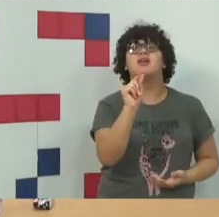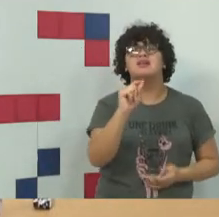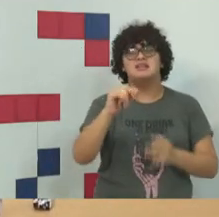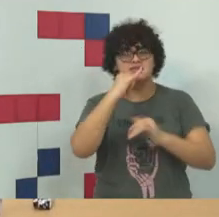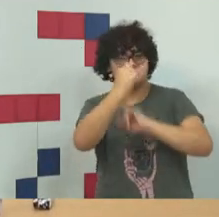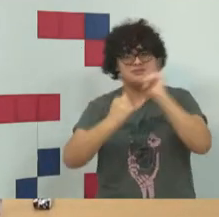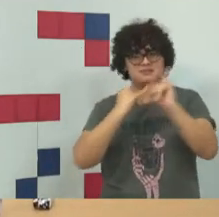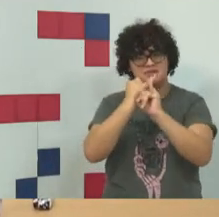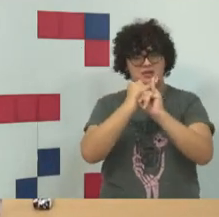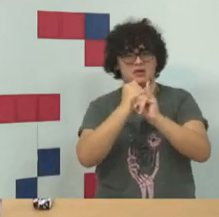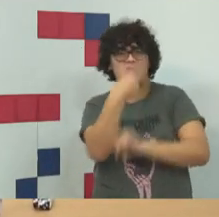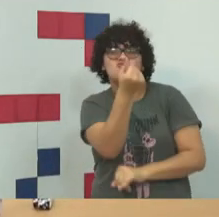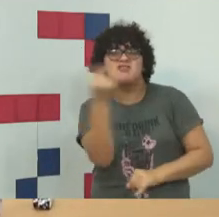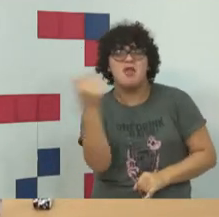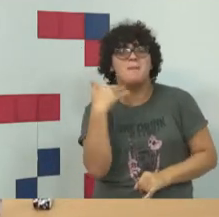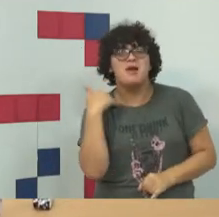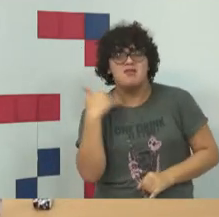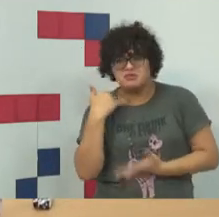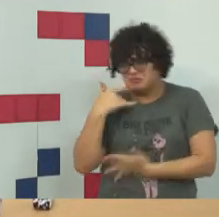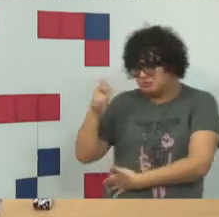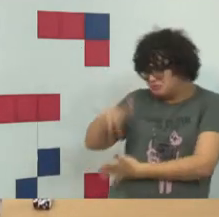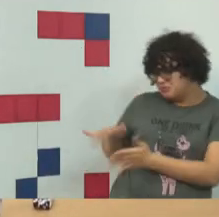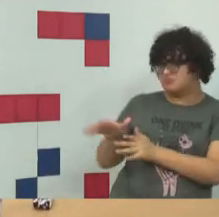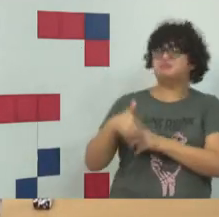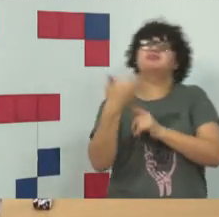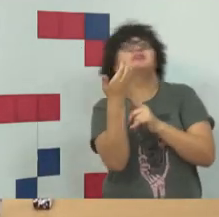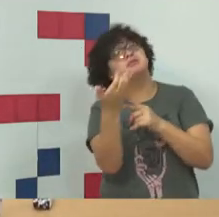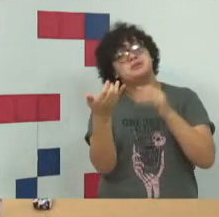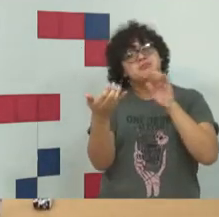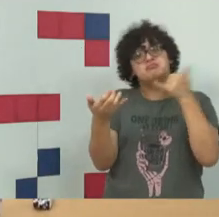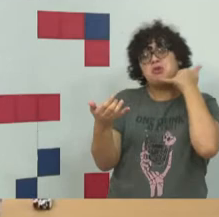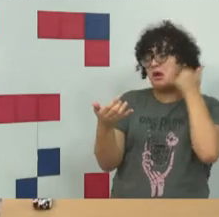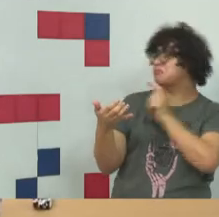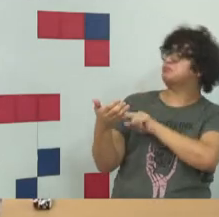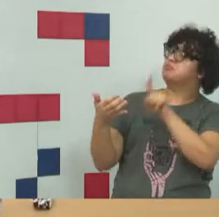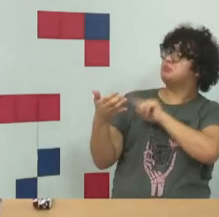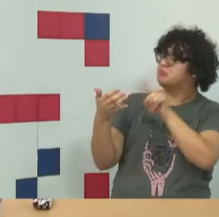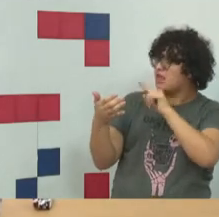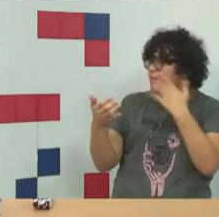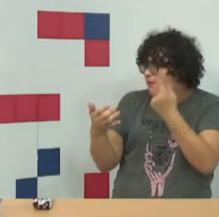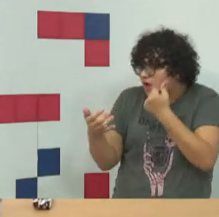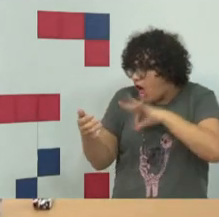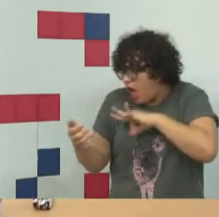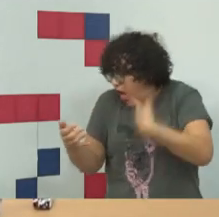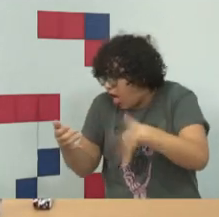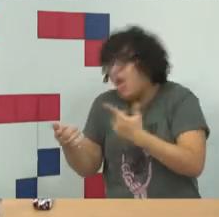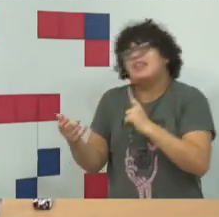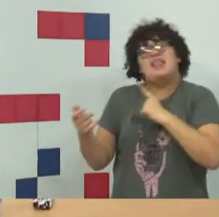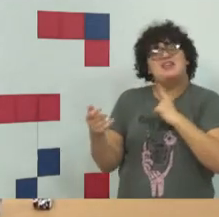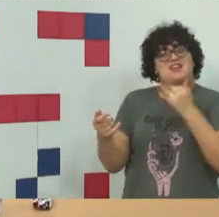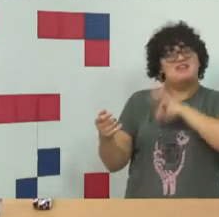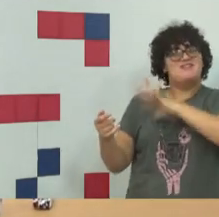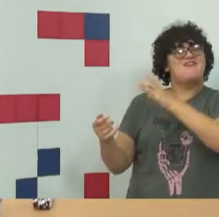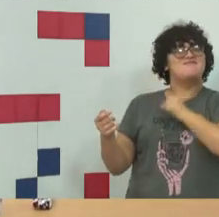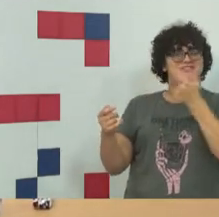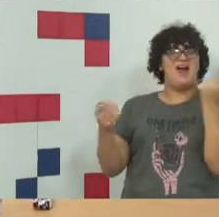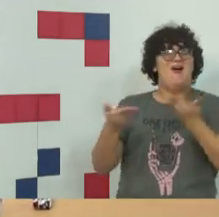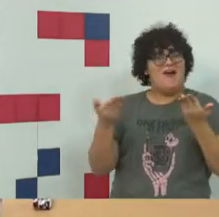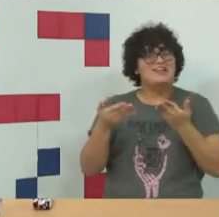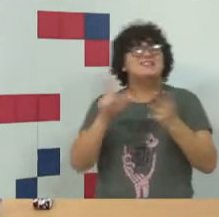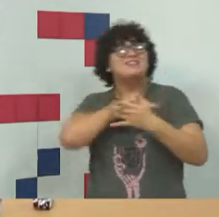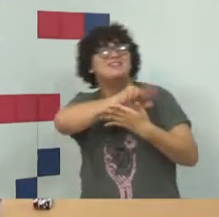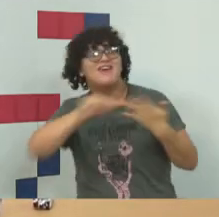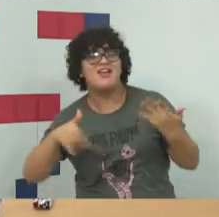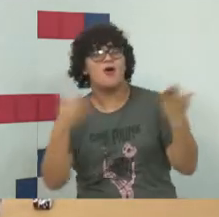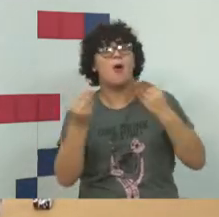anônima, carteira digital anônima? Será que nós teríamos acesso à informação? E aí trabalho com a lógica do direito do acesso à informação